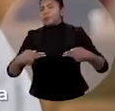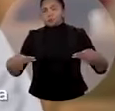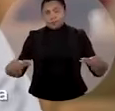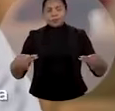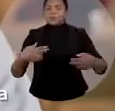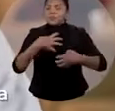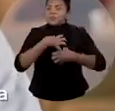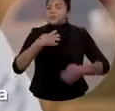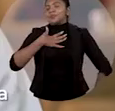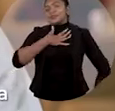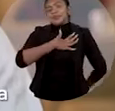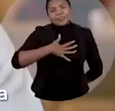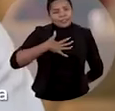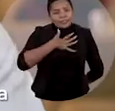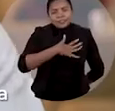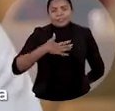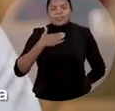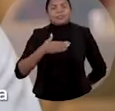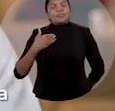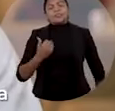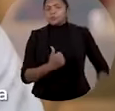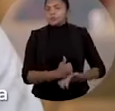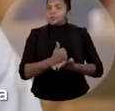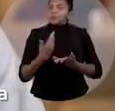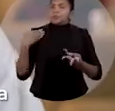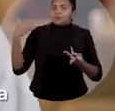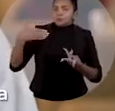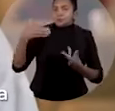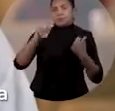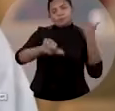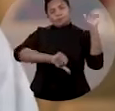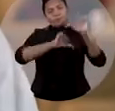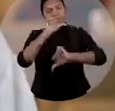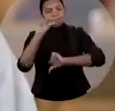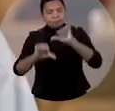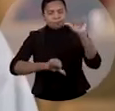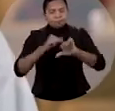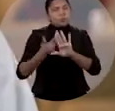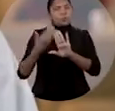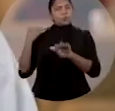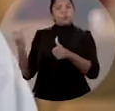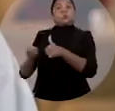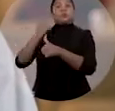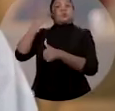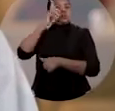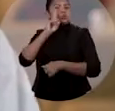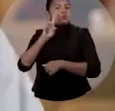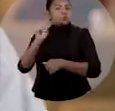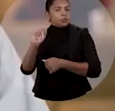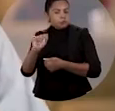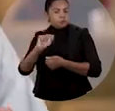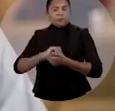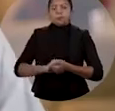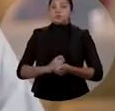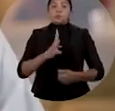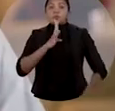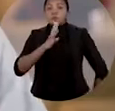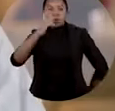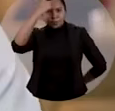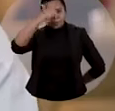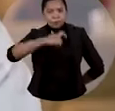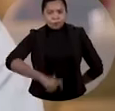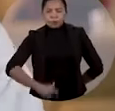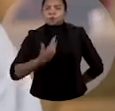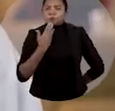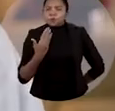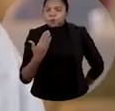E fico feliz por ter participado desta mudança desde o primeiro dia. Aos que não me conhecem,